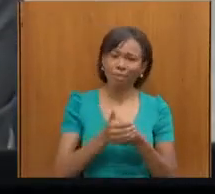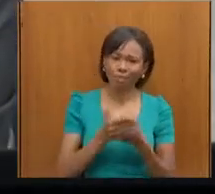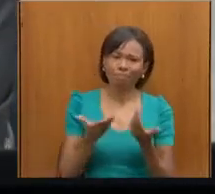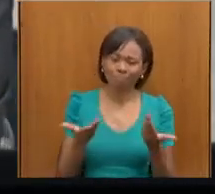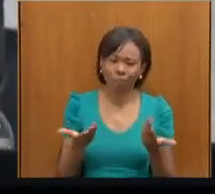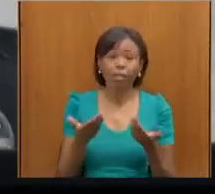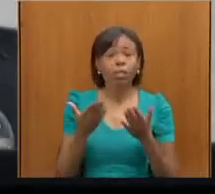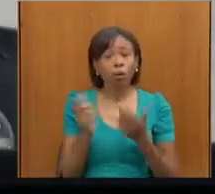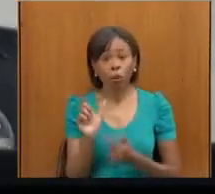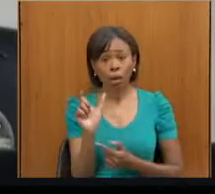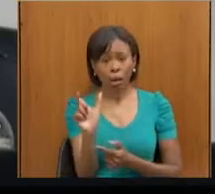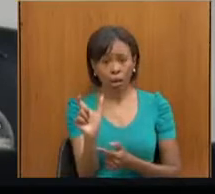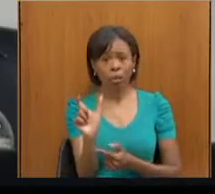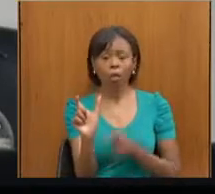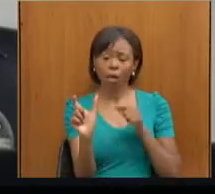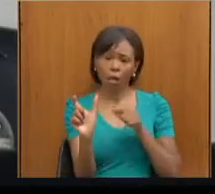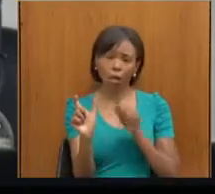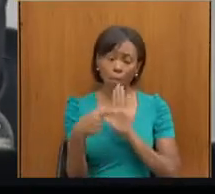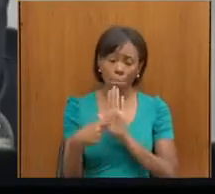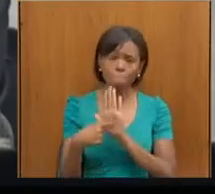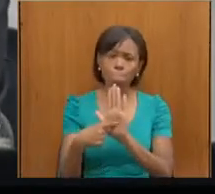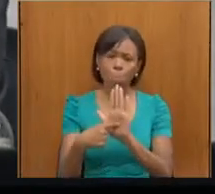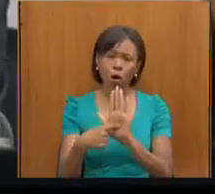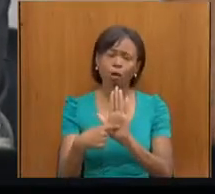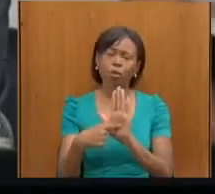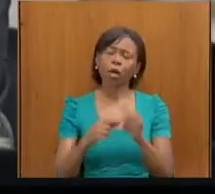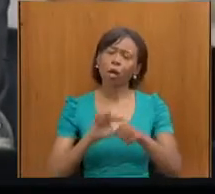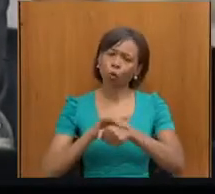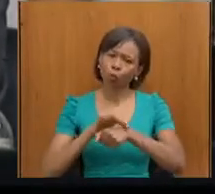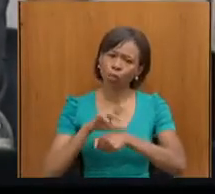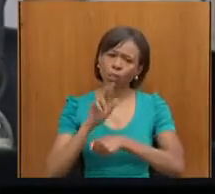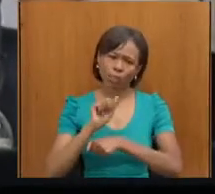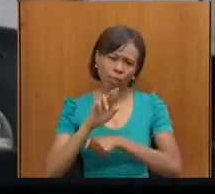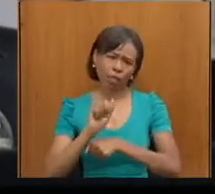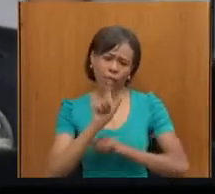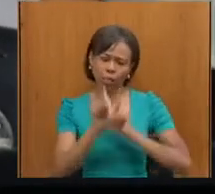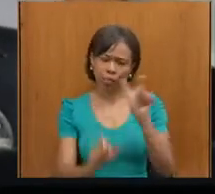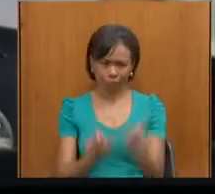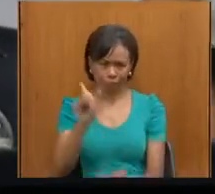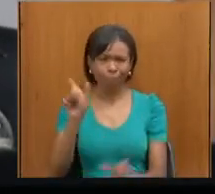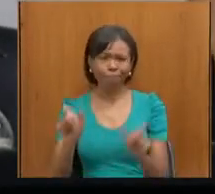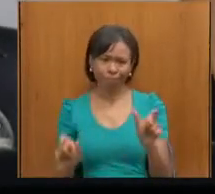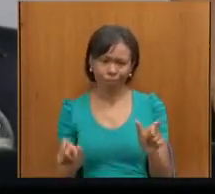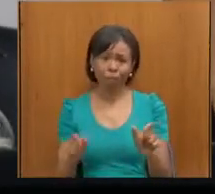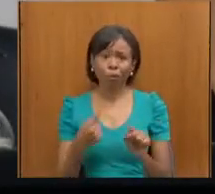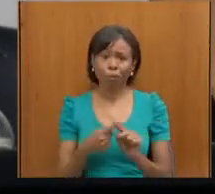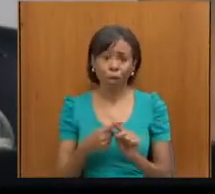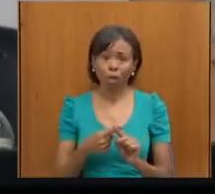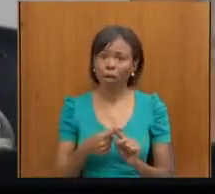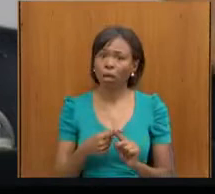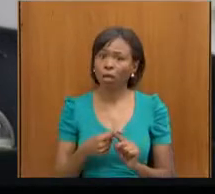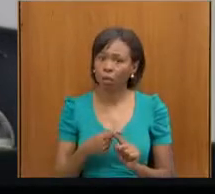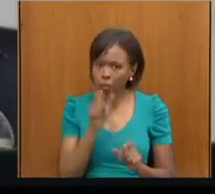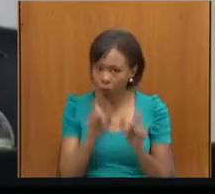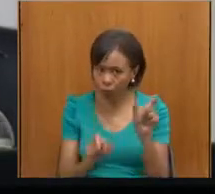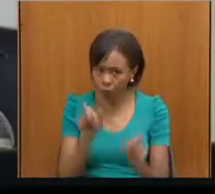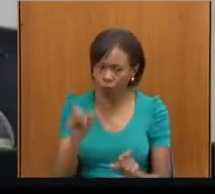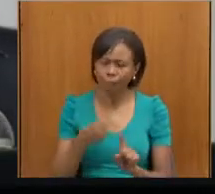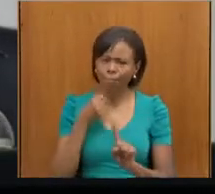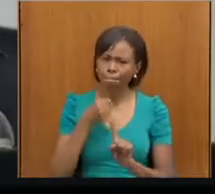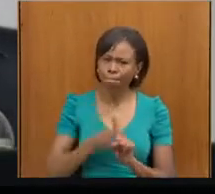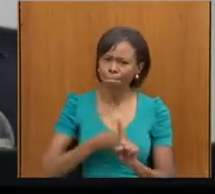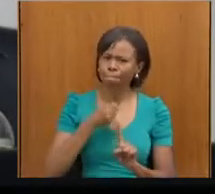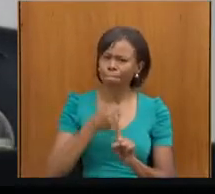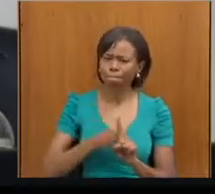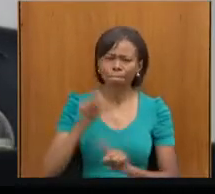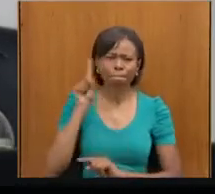na valorização das pessoas com doença rara, que realmente é uma luta diária. A gente sabe o quanto